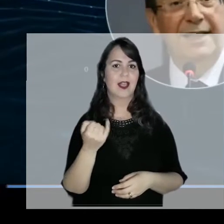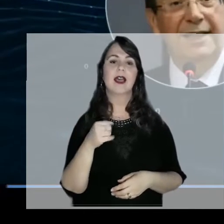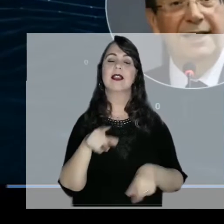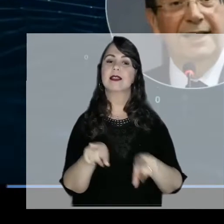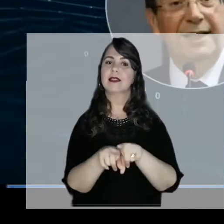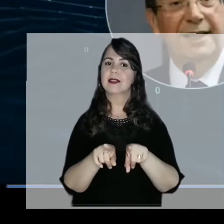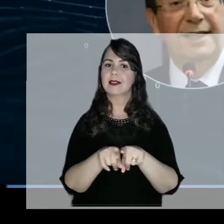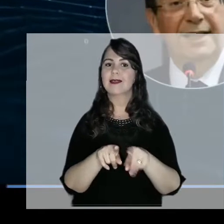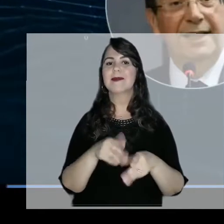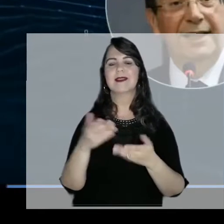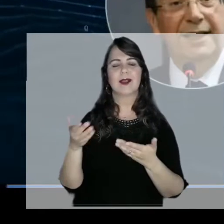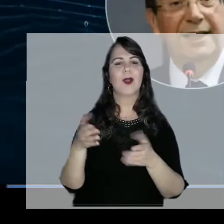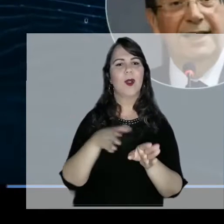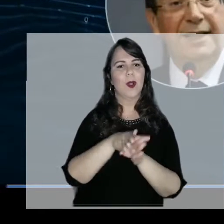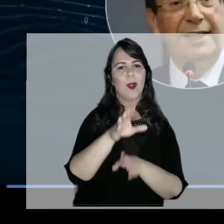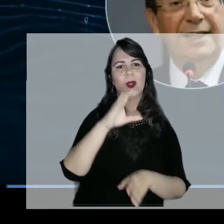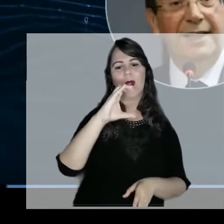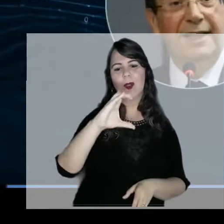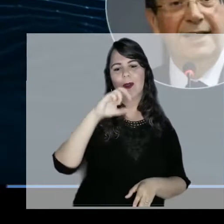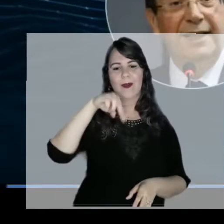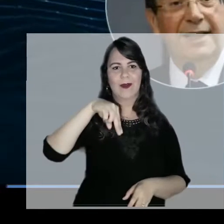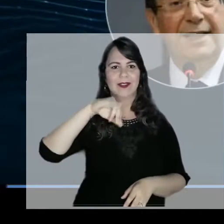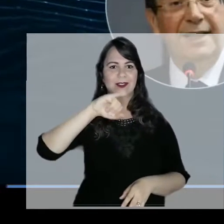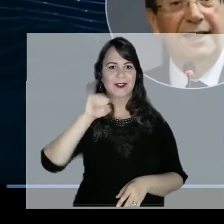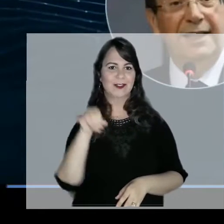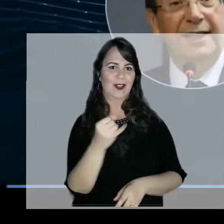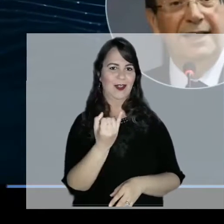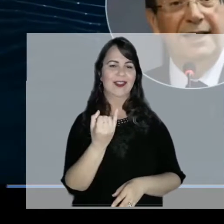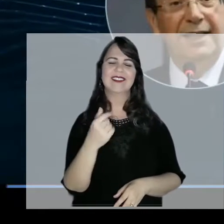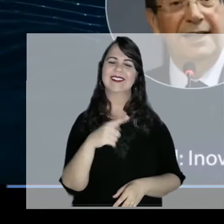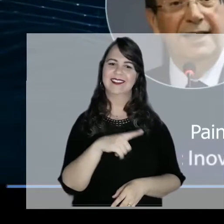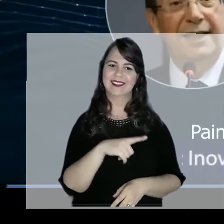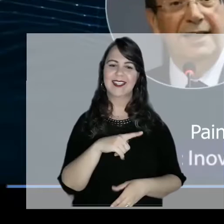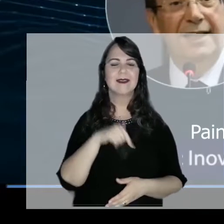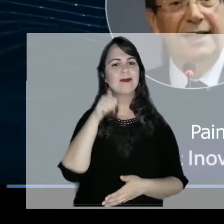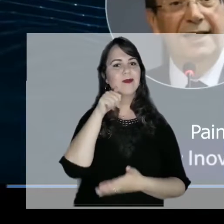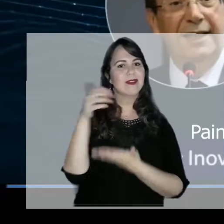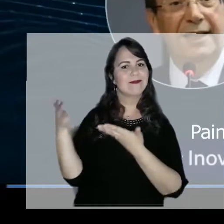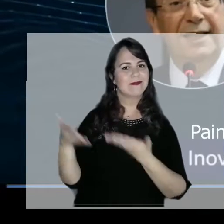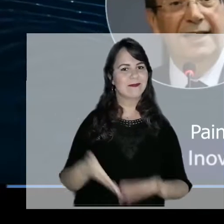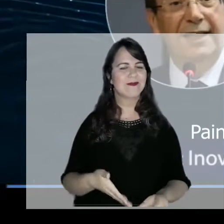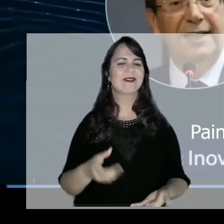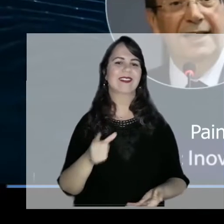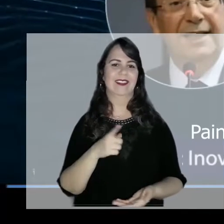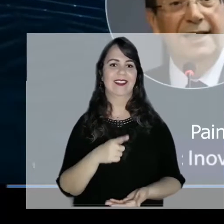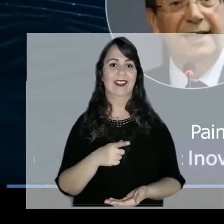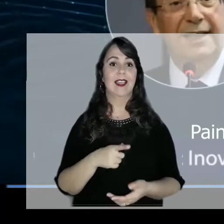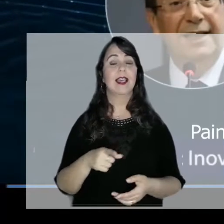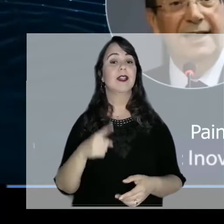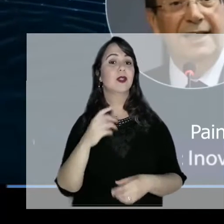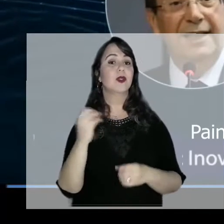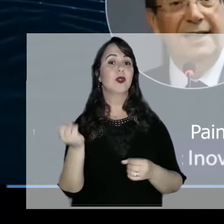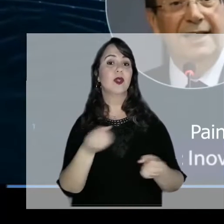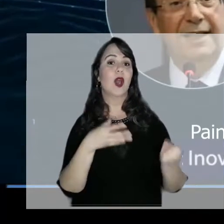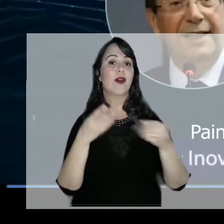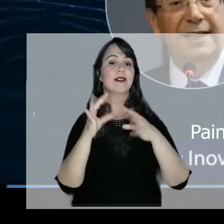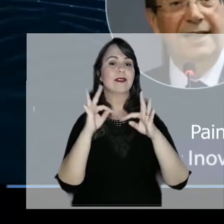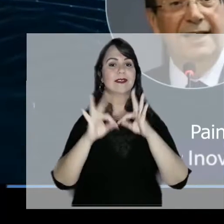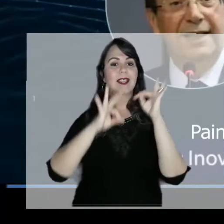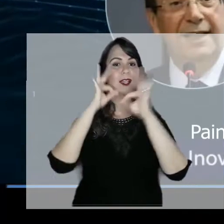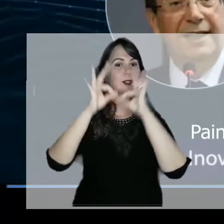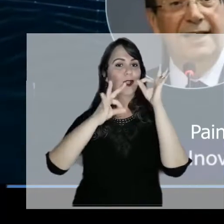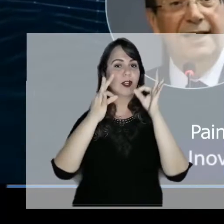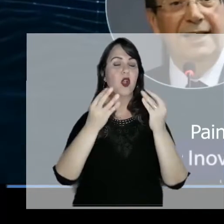Tereza Willy Gomes, Conselheira do Conselho Nacional de Justiça, no painel Inovação no Judiciário